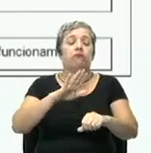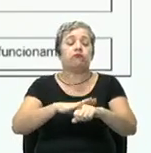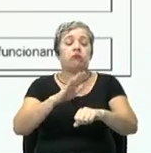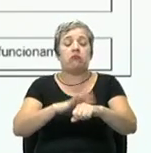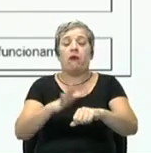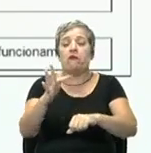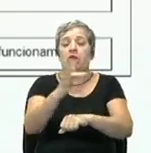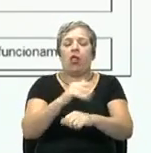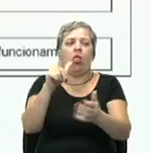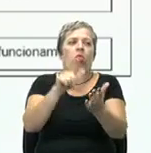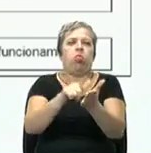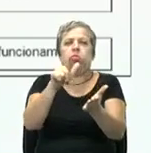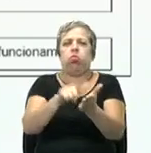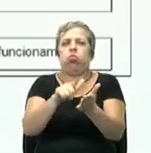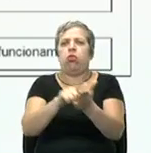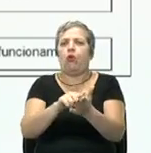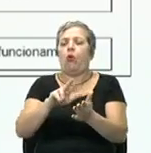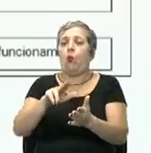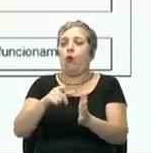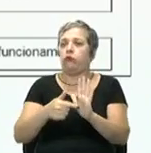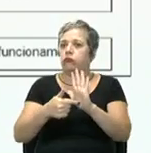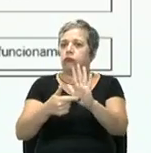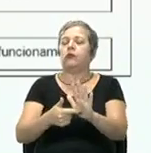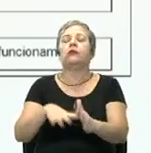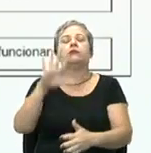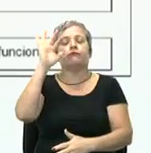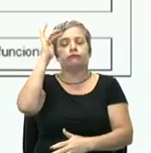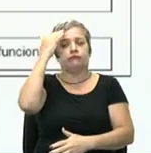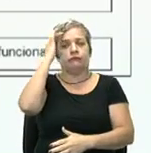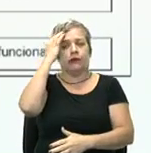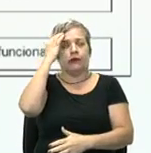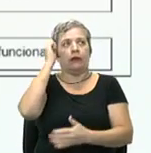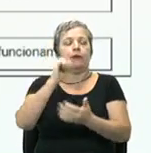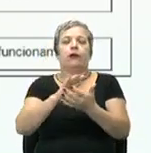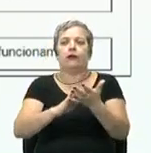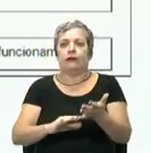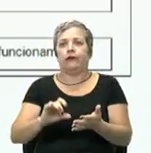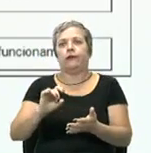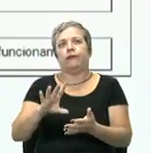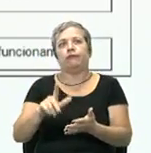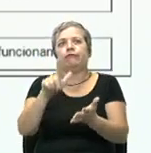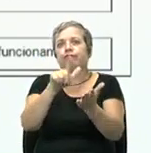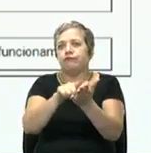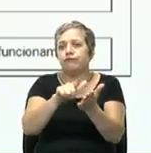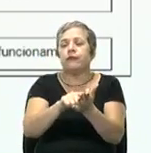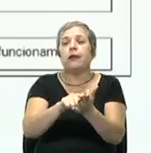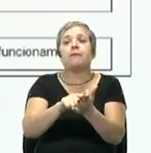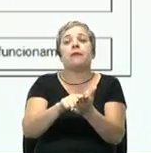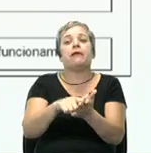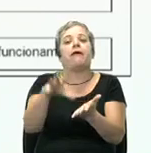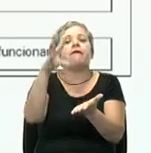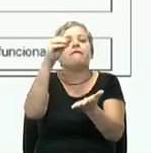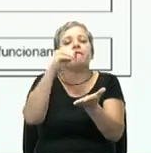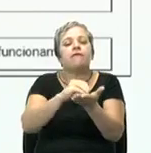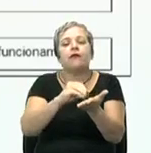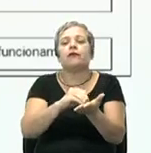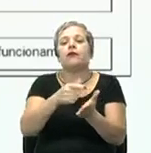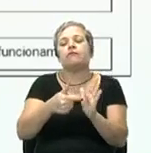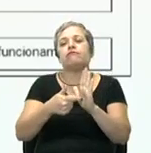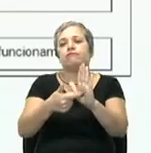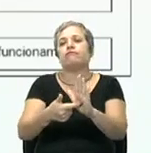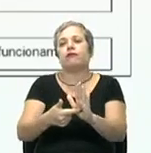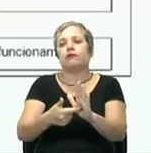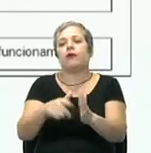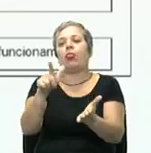e papelada, como eu trouxe. Por isso que a gente entende a burocracia. Não é a burocracia, é a falta da burocracia.